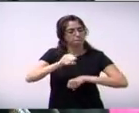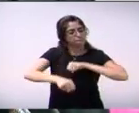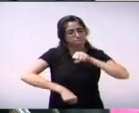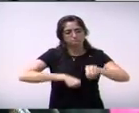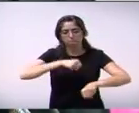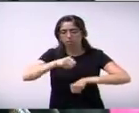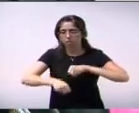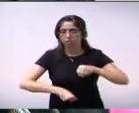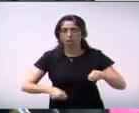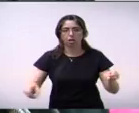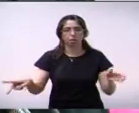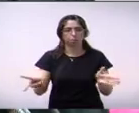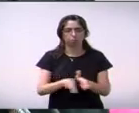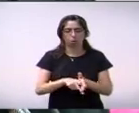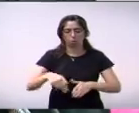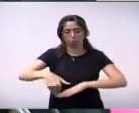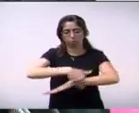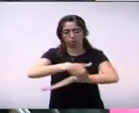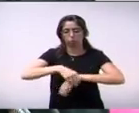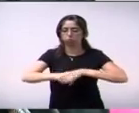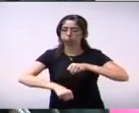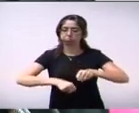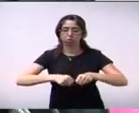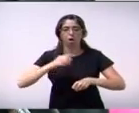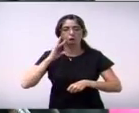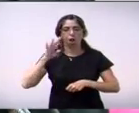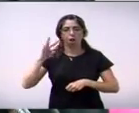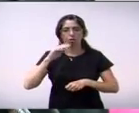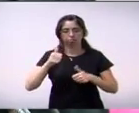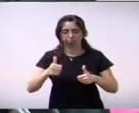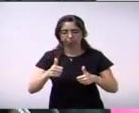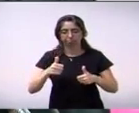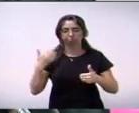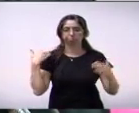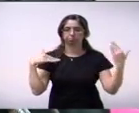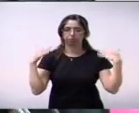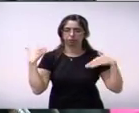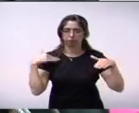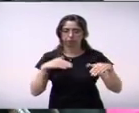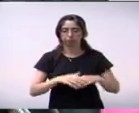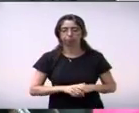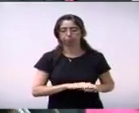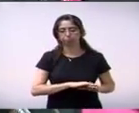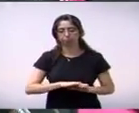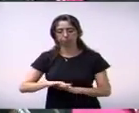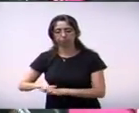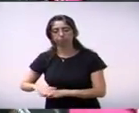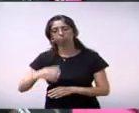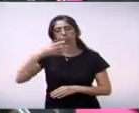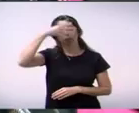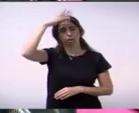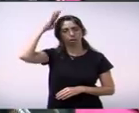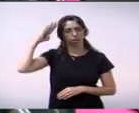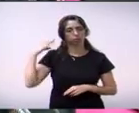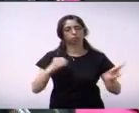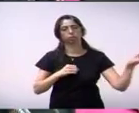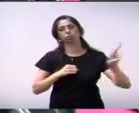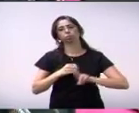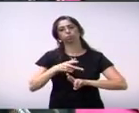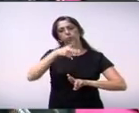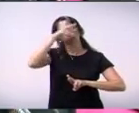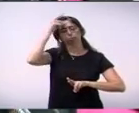município. 151 da vereadora Ângela Duarte requer informações ao Executivo quanto à